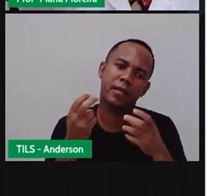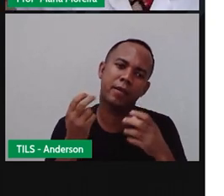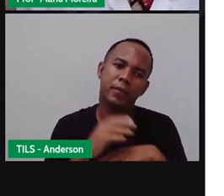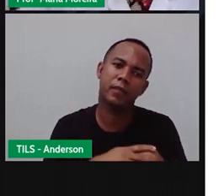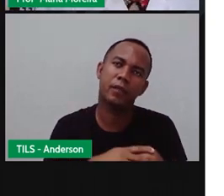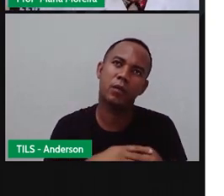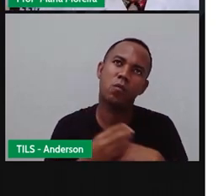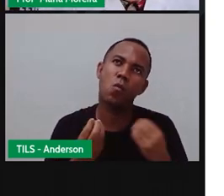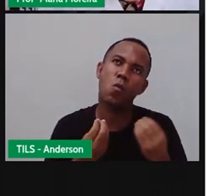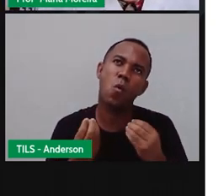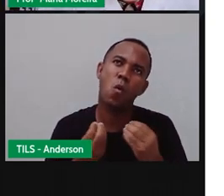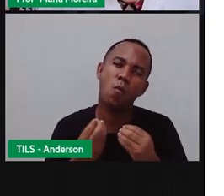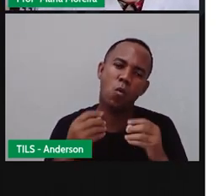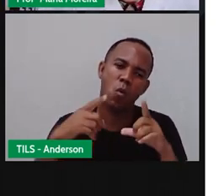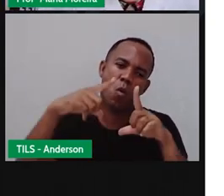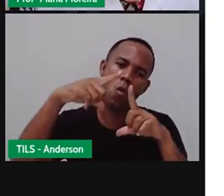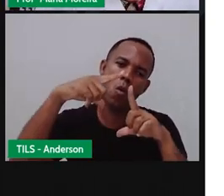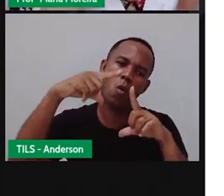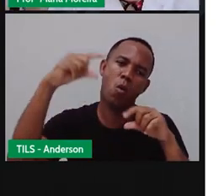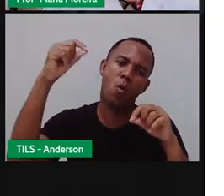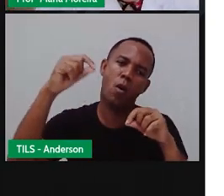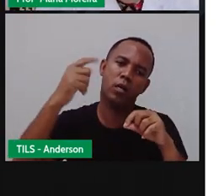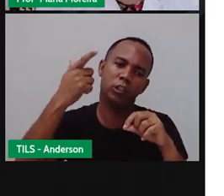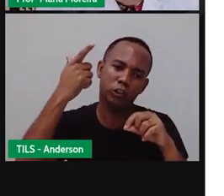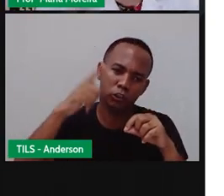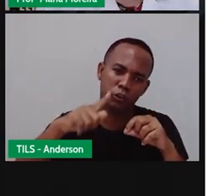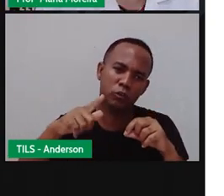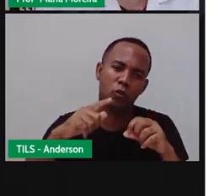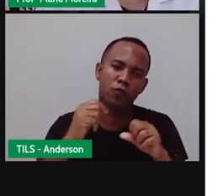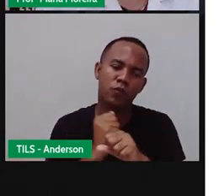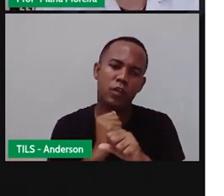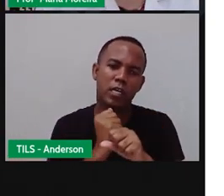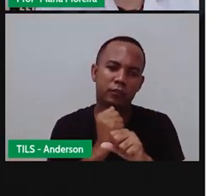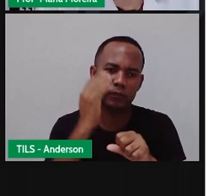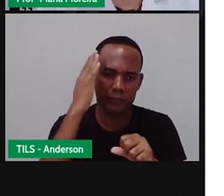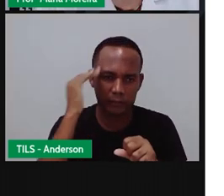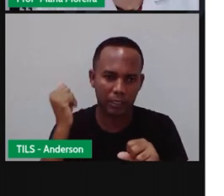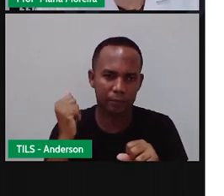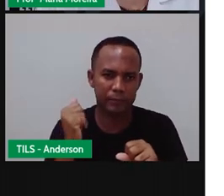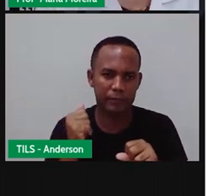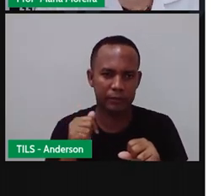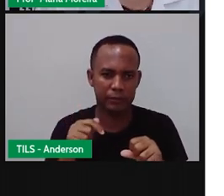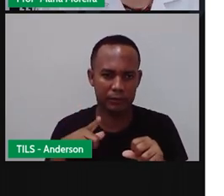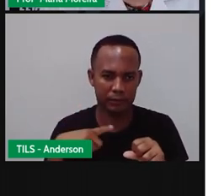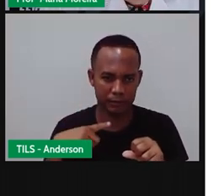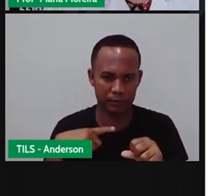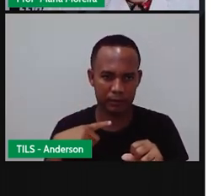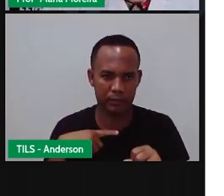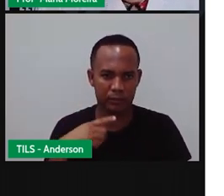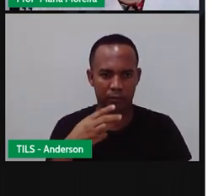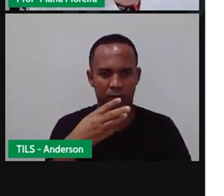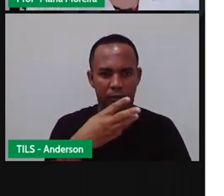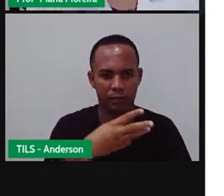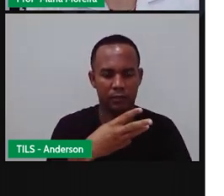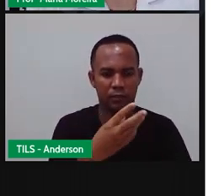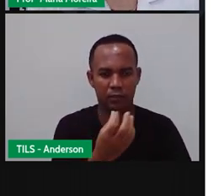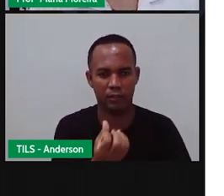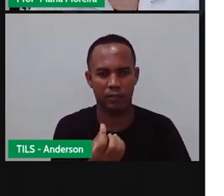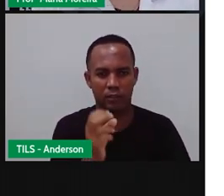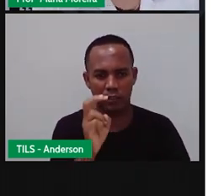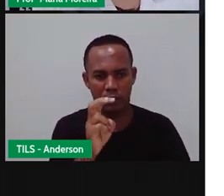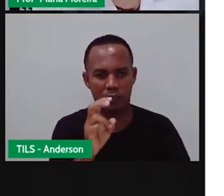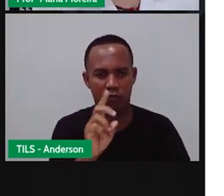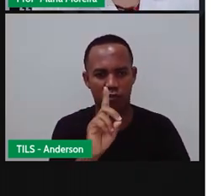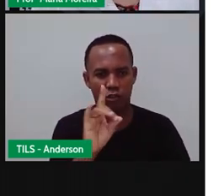Quando é que ela vai se repetir outra vez? E os anos, que a gente sabe que tem 365 dias e 6 horas aí. Não é isso?